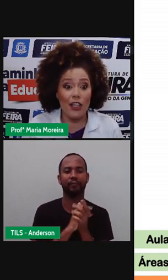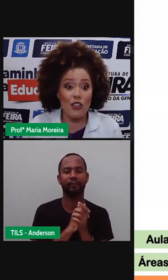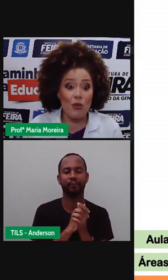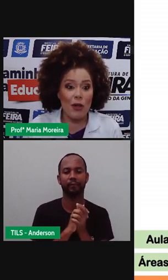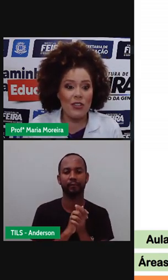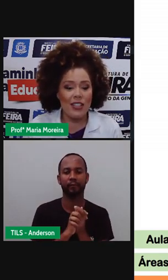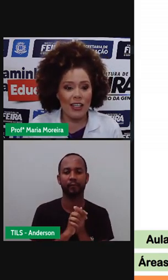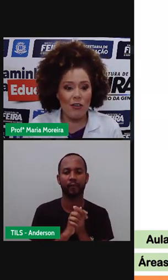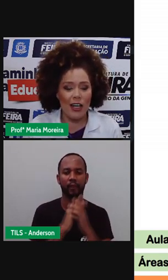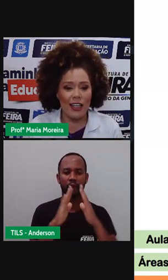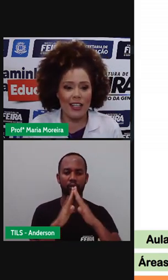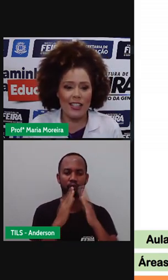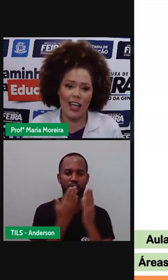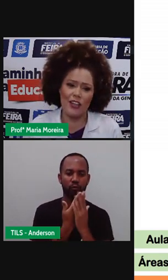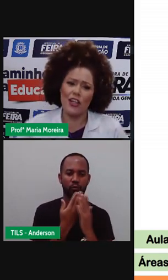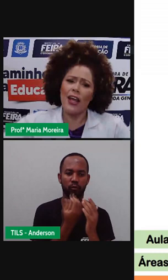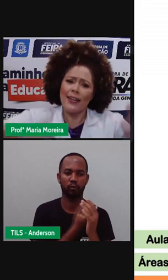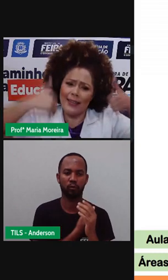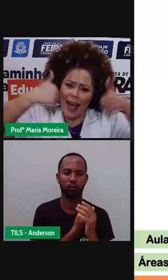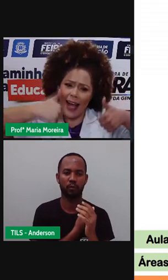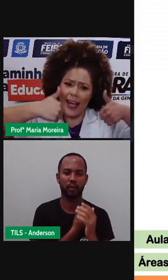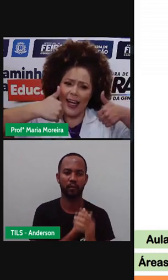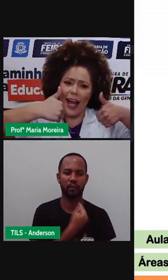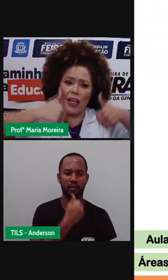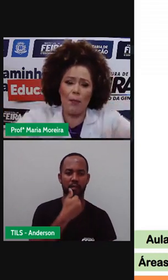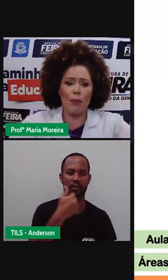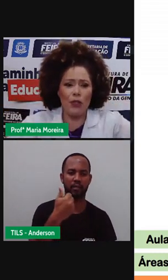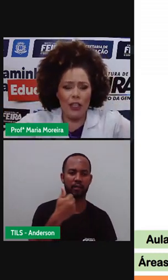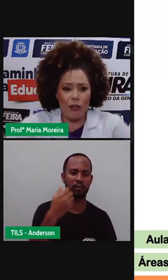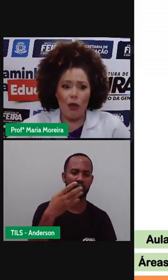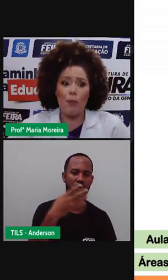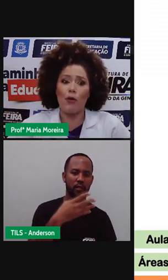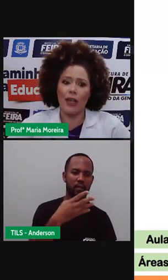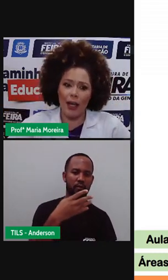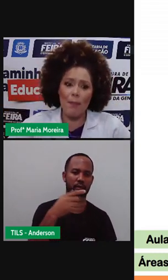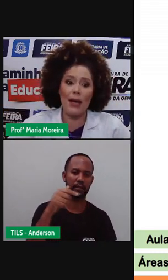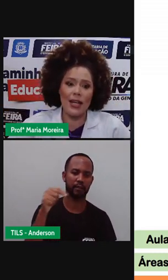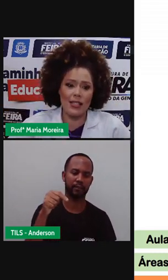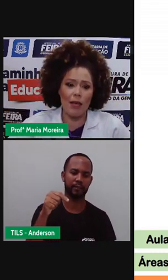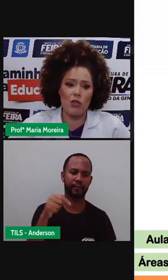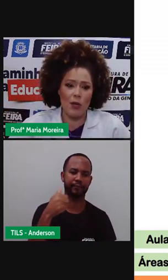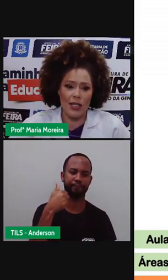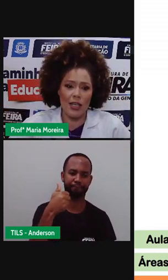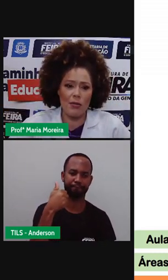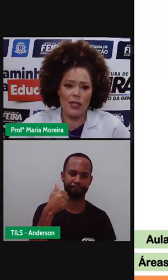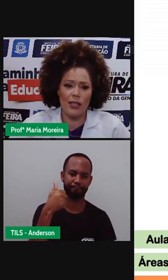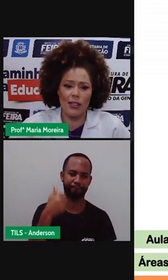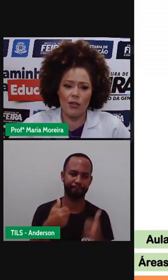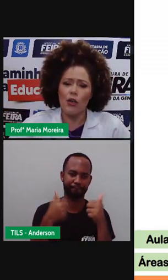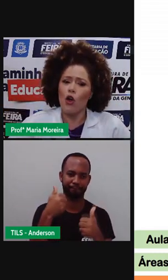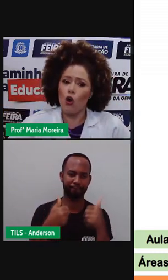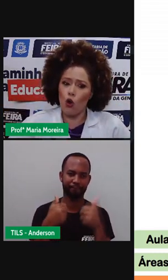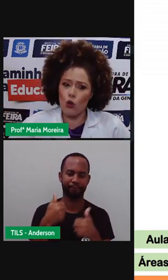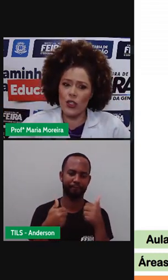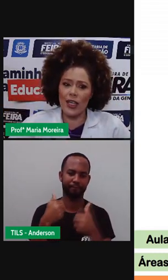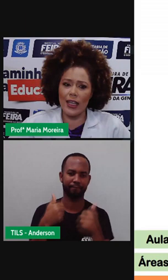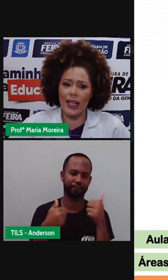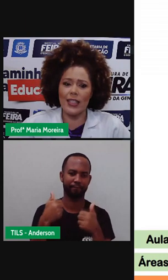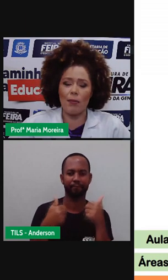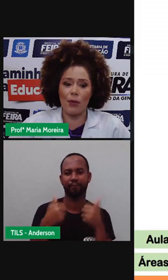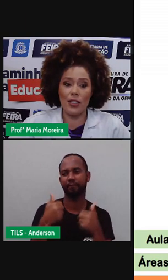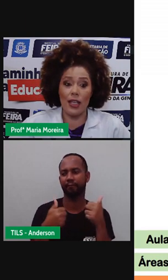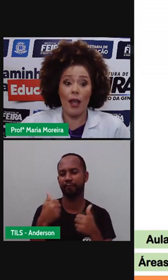nossa aula aqui de número 147. Dá aquele like bonito aí, porque merecemos. Não merecemos, Anderson? Com